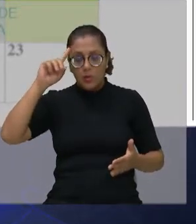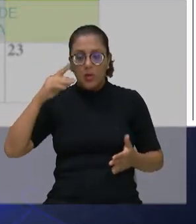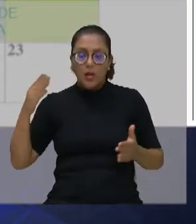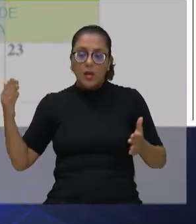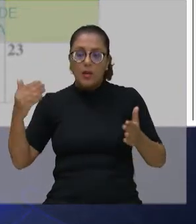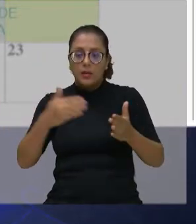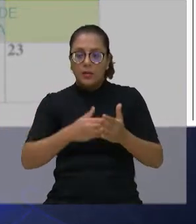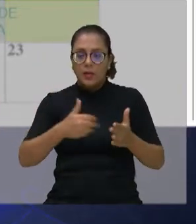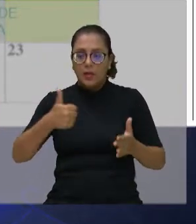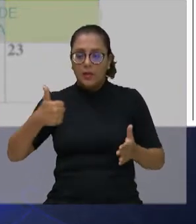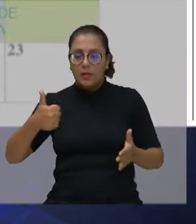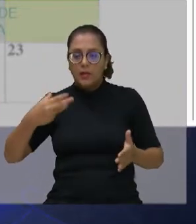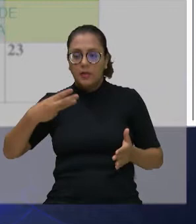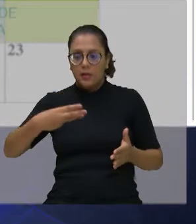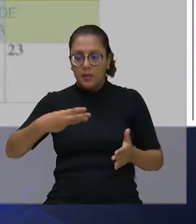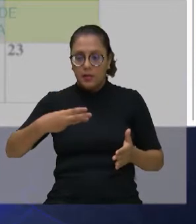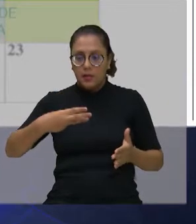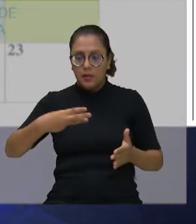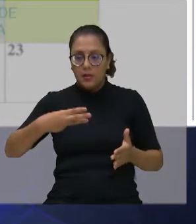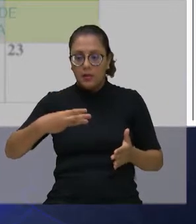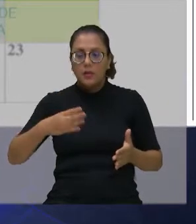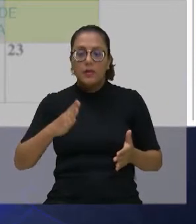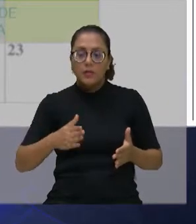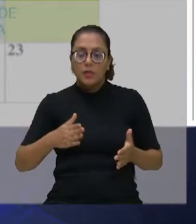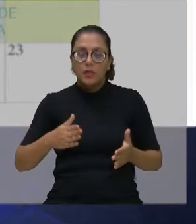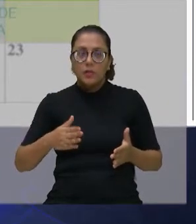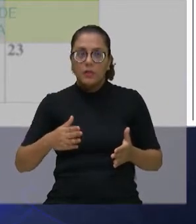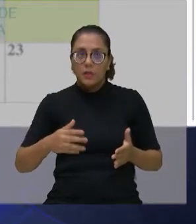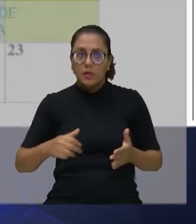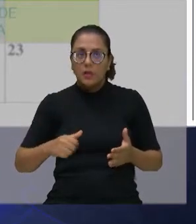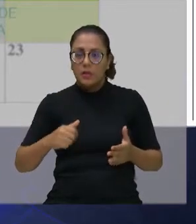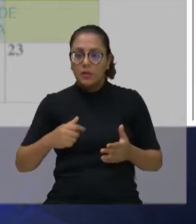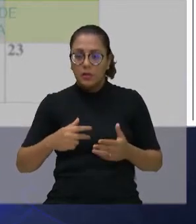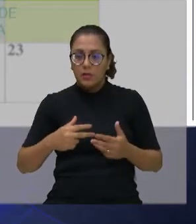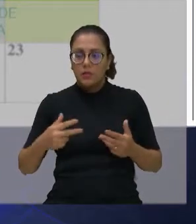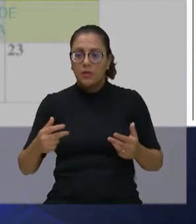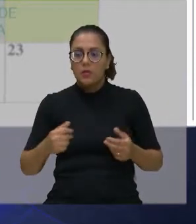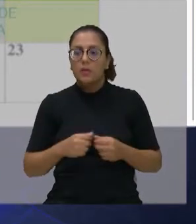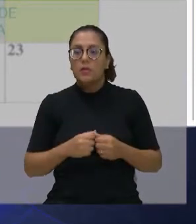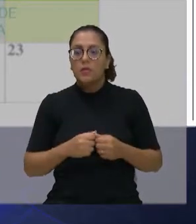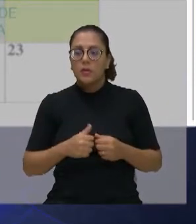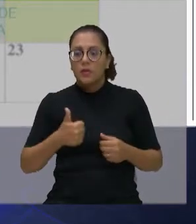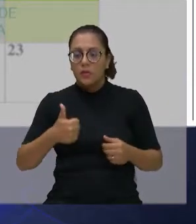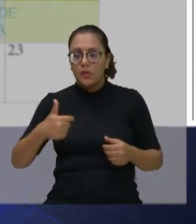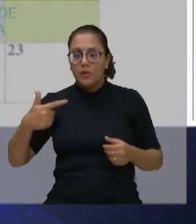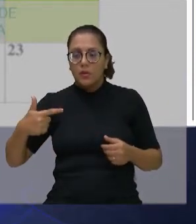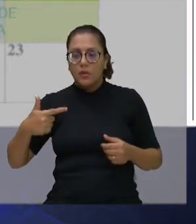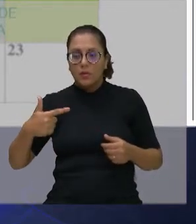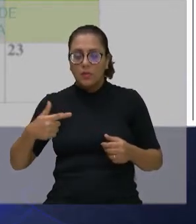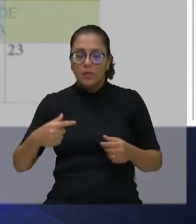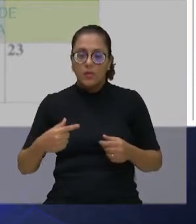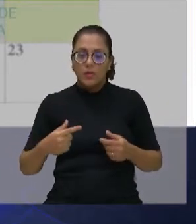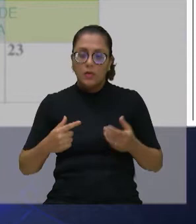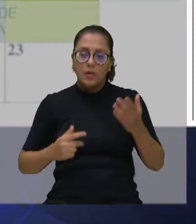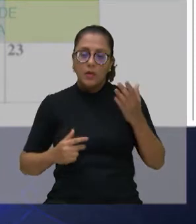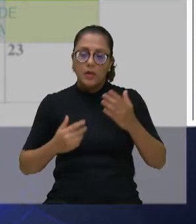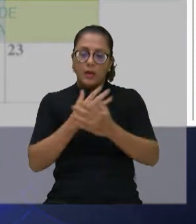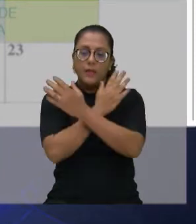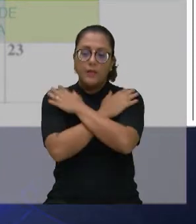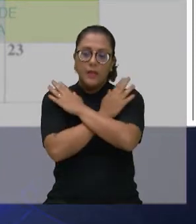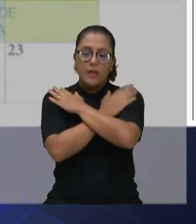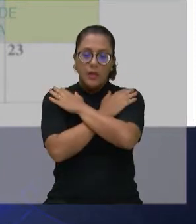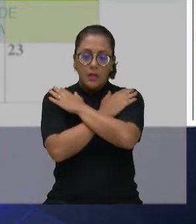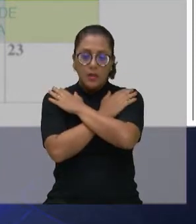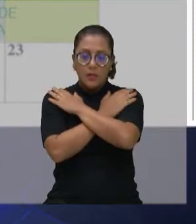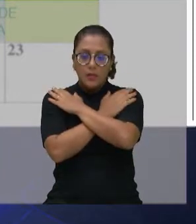segundo dia de prazo de urgência, no dia 12, que é o feriado, eu que não sou da comissão, seria meu prazo para